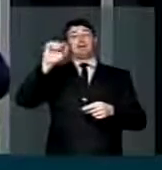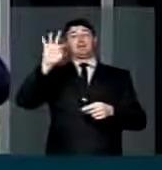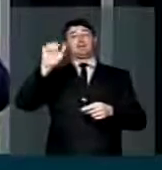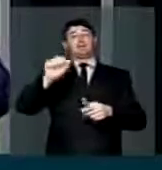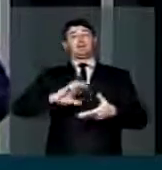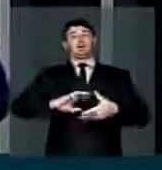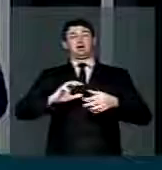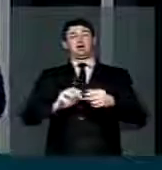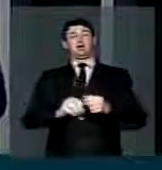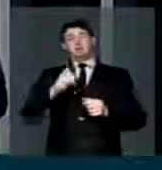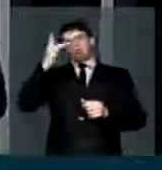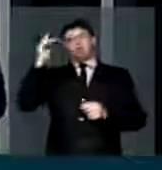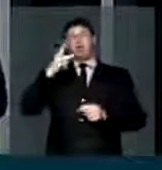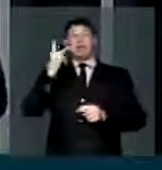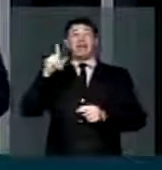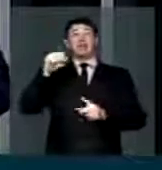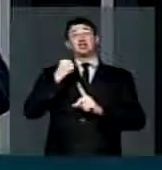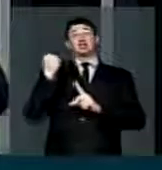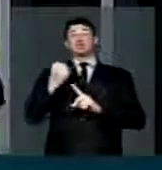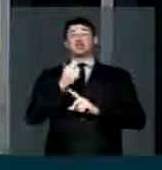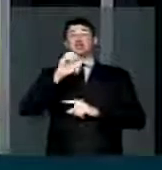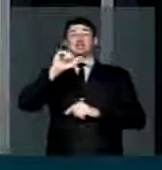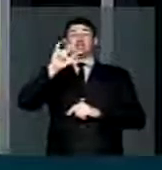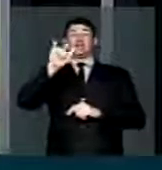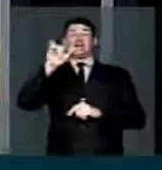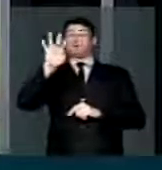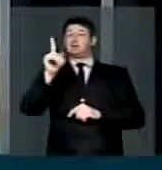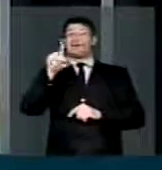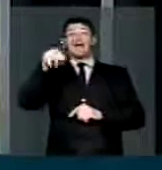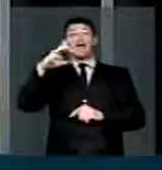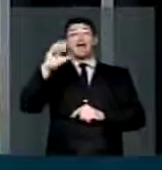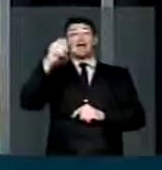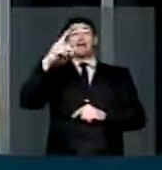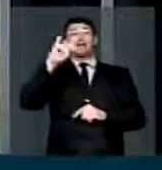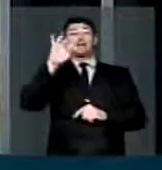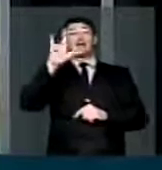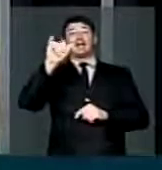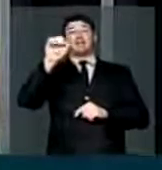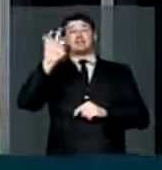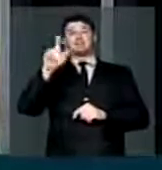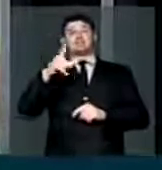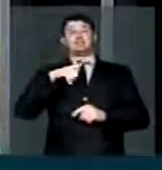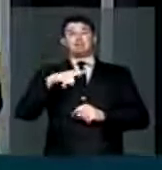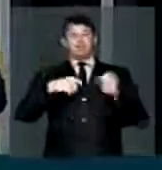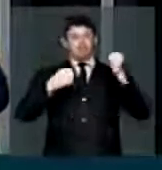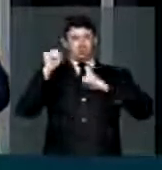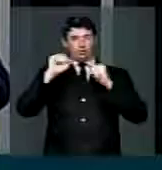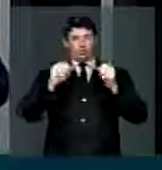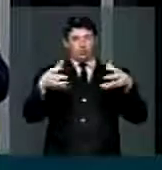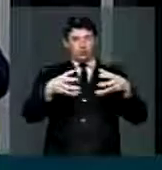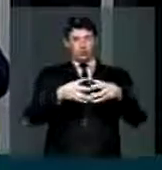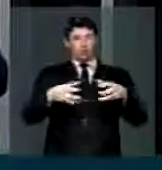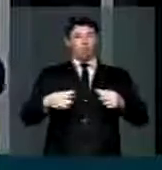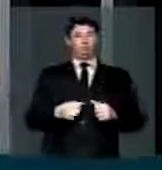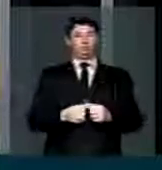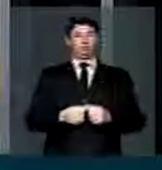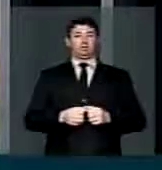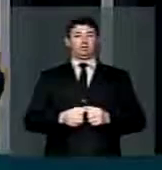contrário do que se imagina que é socialista ele é capitalista ao deter um meio de produção que